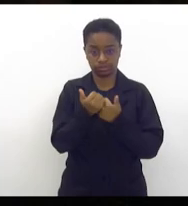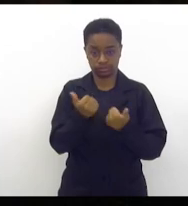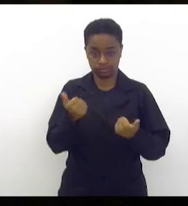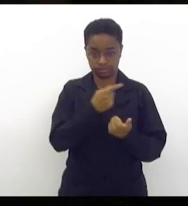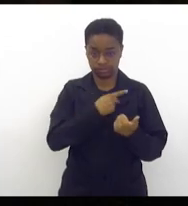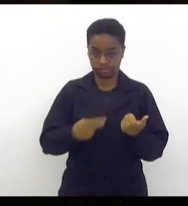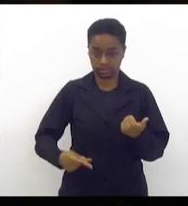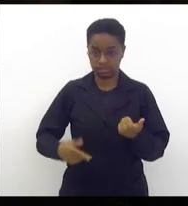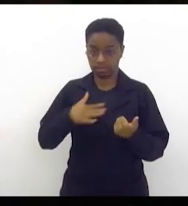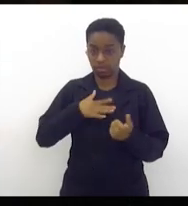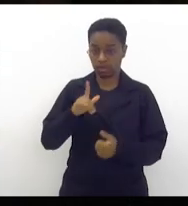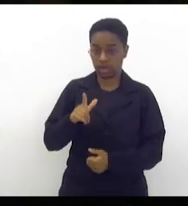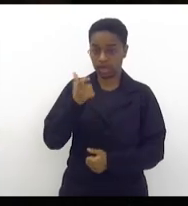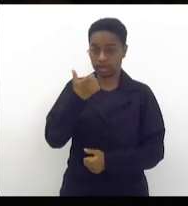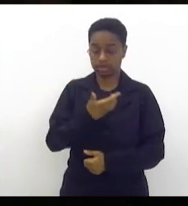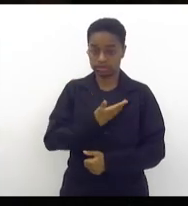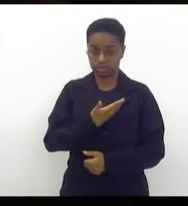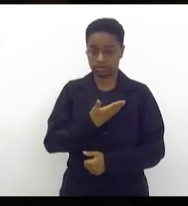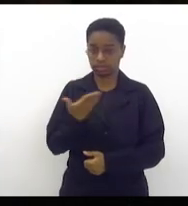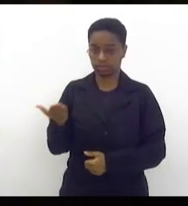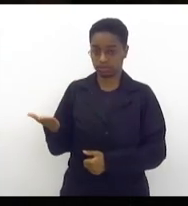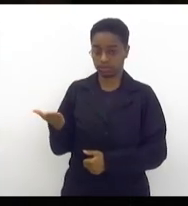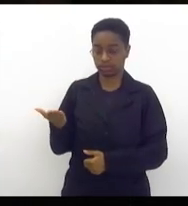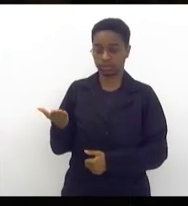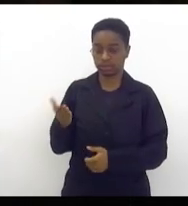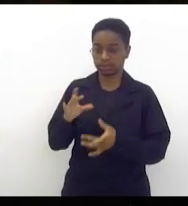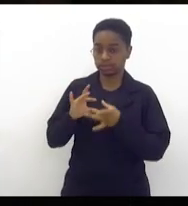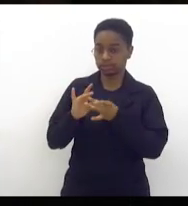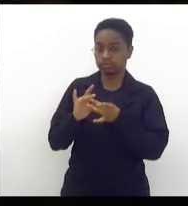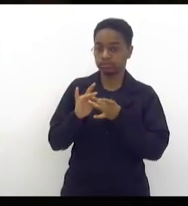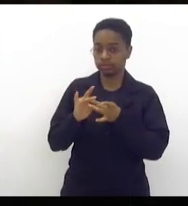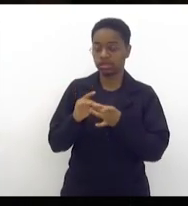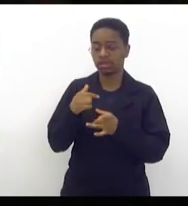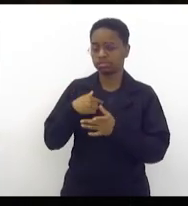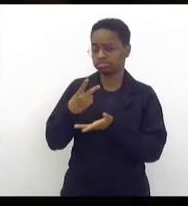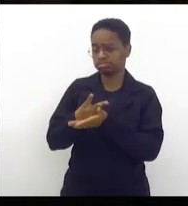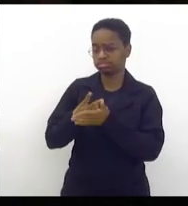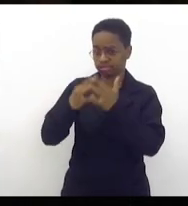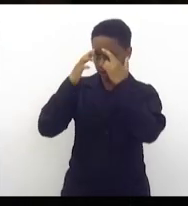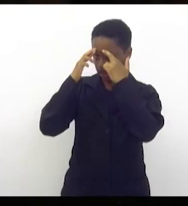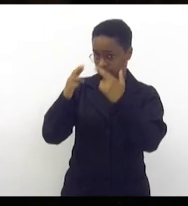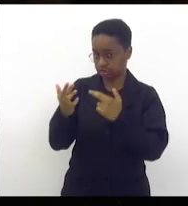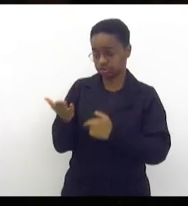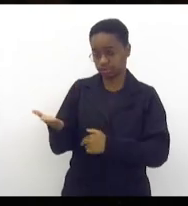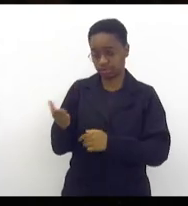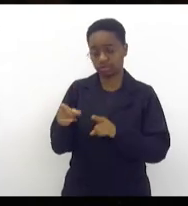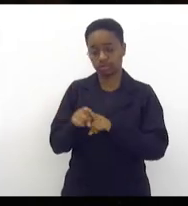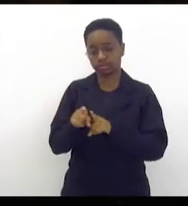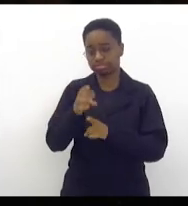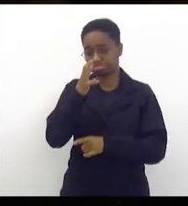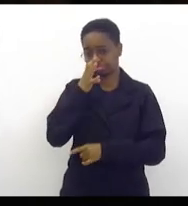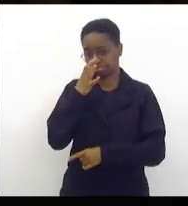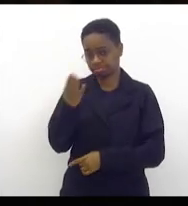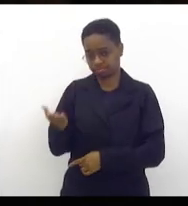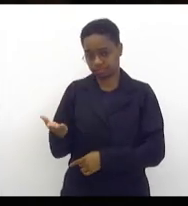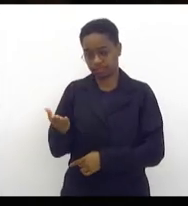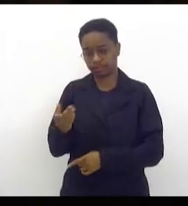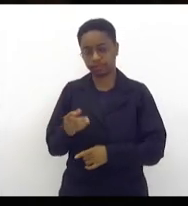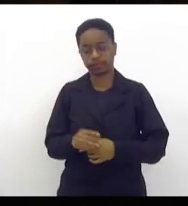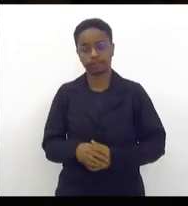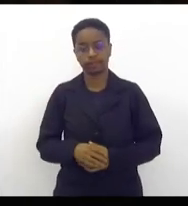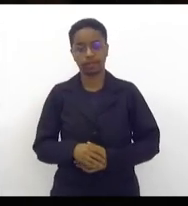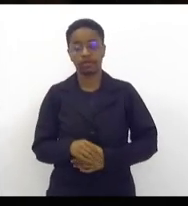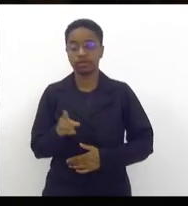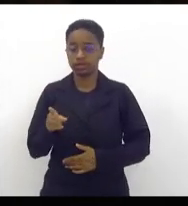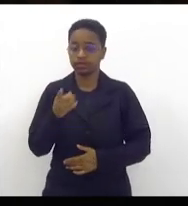-companheiro Geraldo Alckmin, a quem eu prezo, respeito e admiro, o senhor está indo